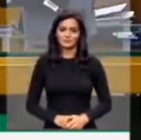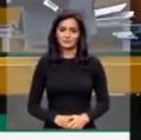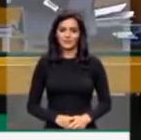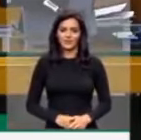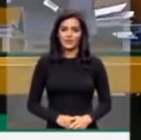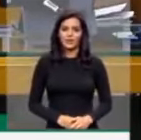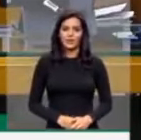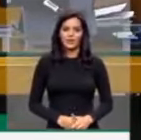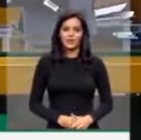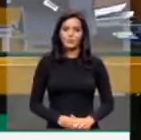Presidente Rodrigo. Obrigado.